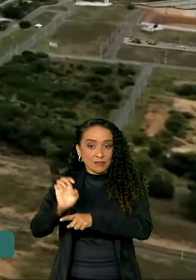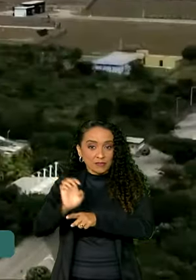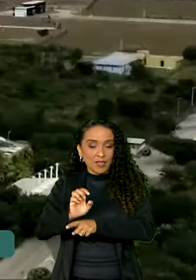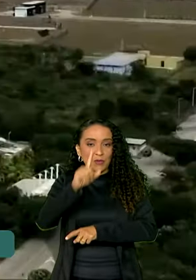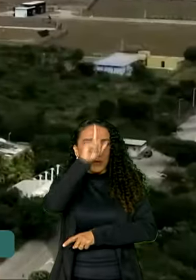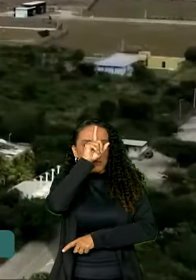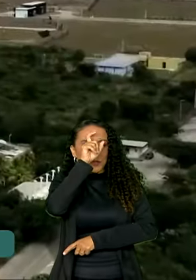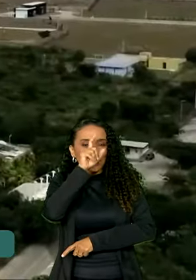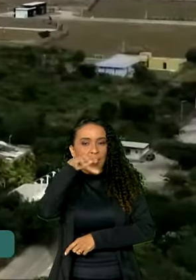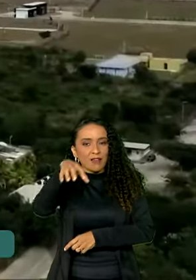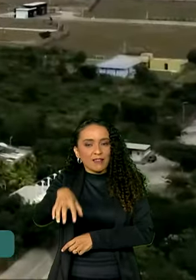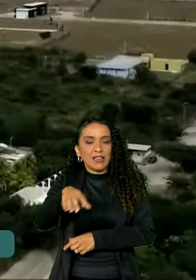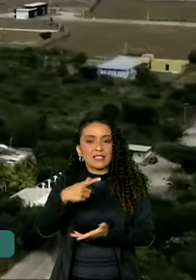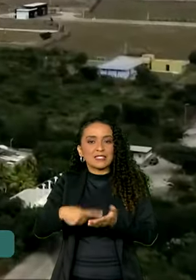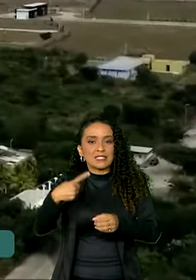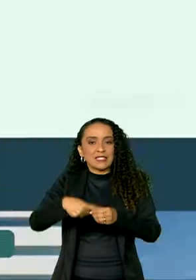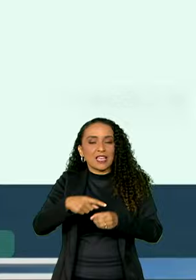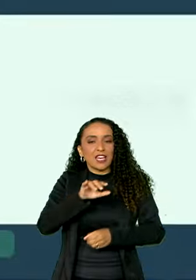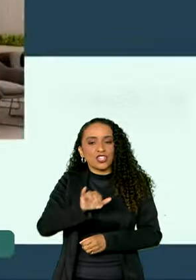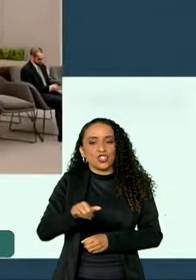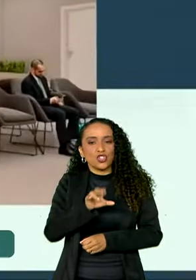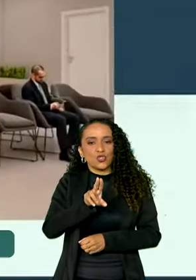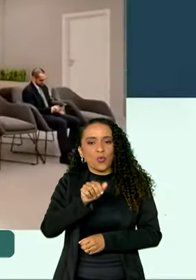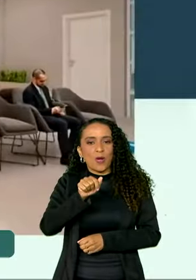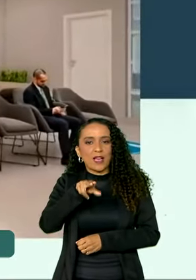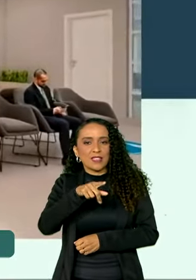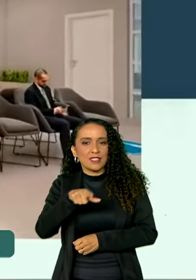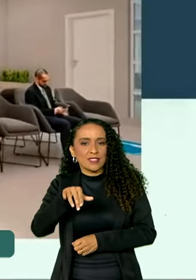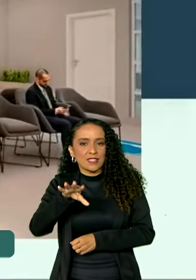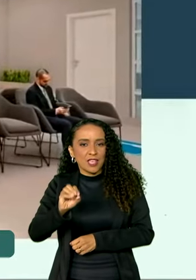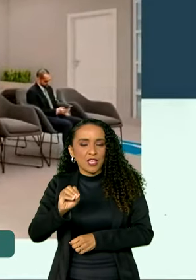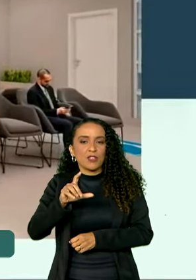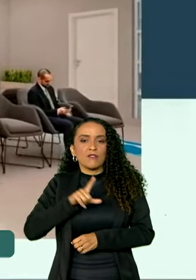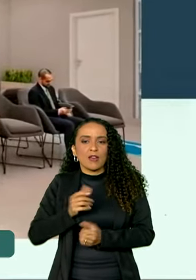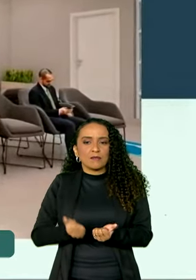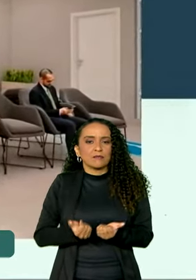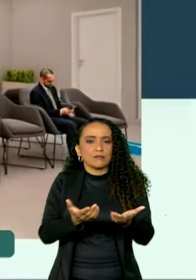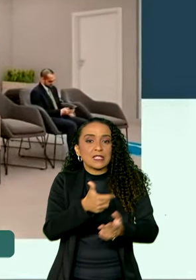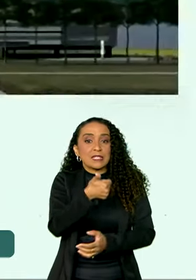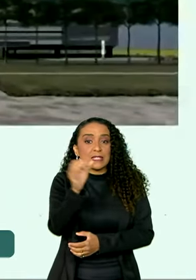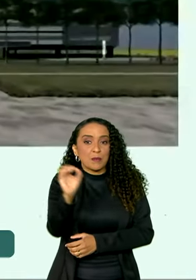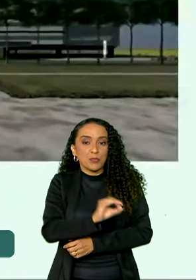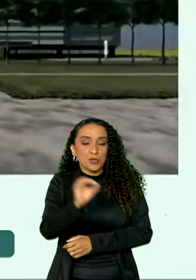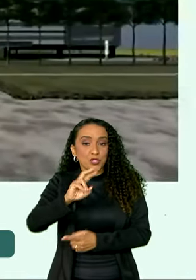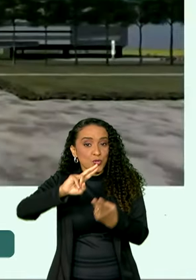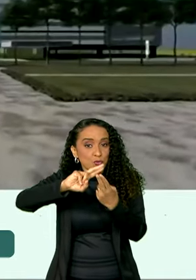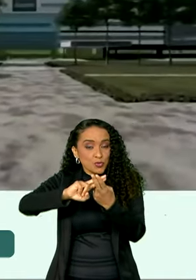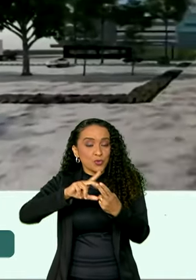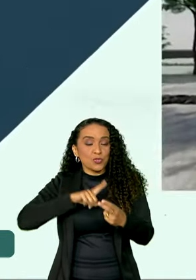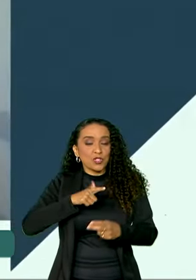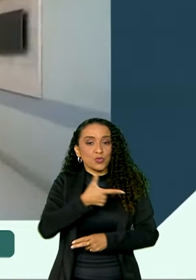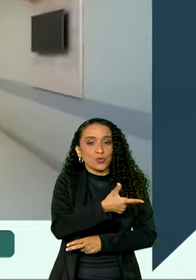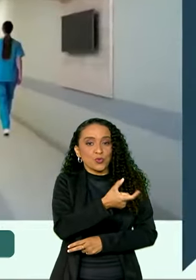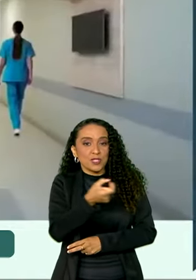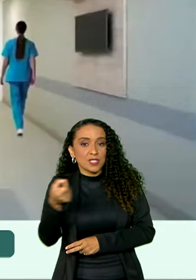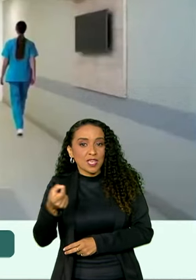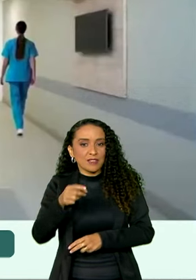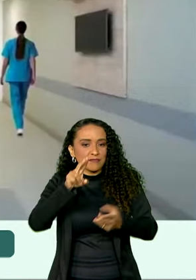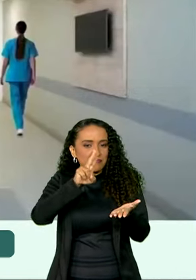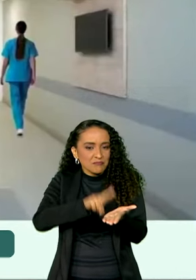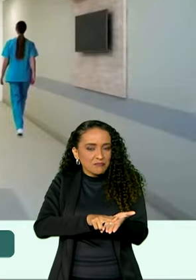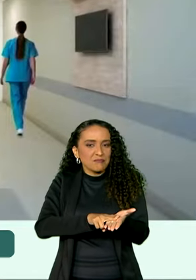hospital, em Juazeiro do Norte, vai oferecer atendimento 100% pelo SUS e terá 200 leitos,